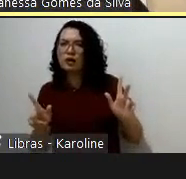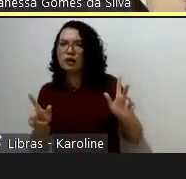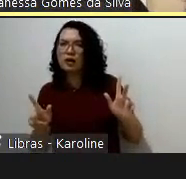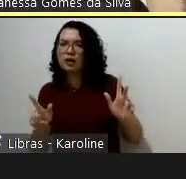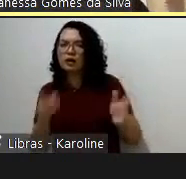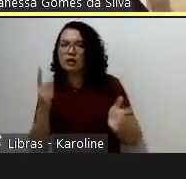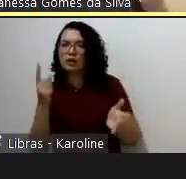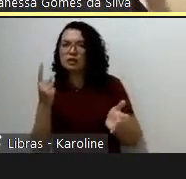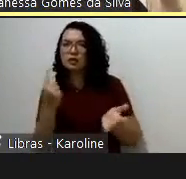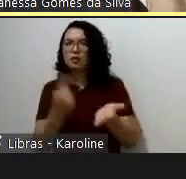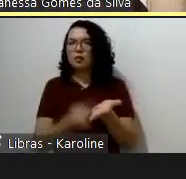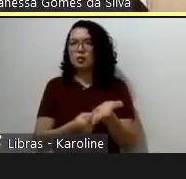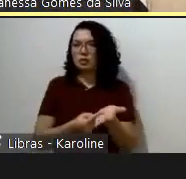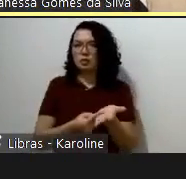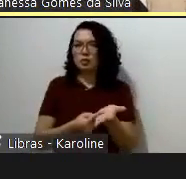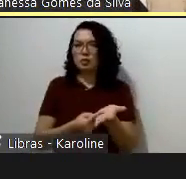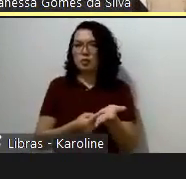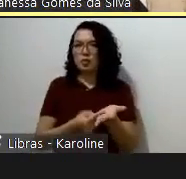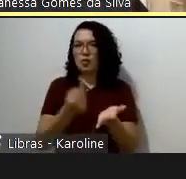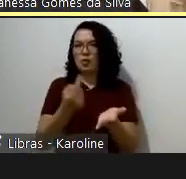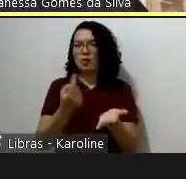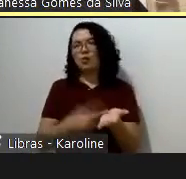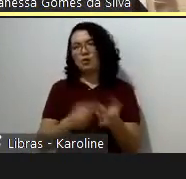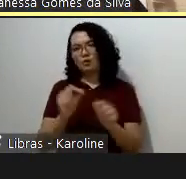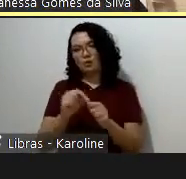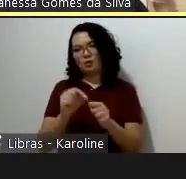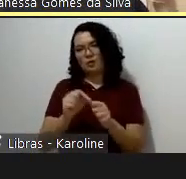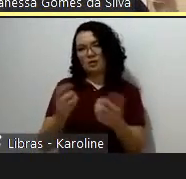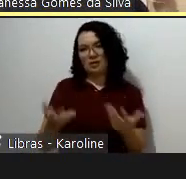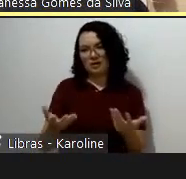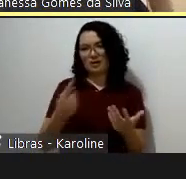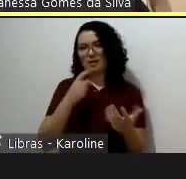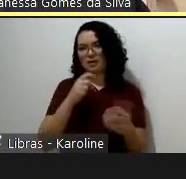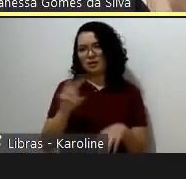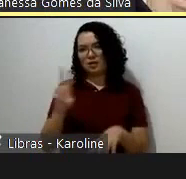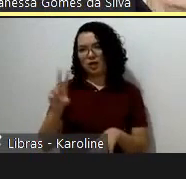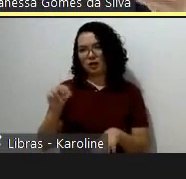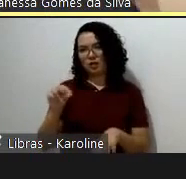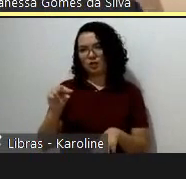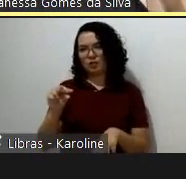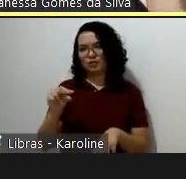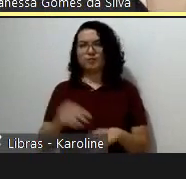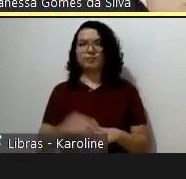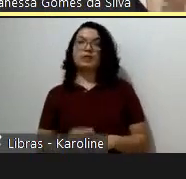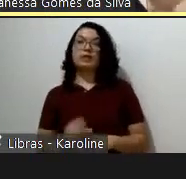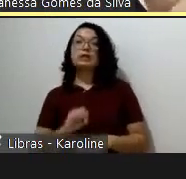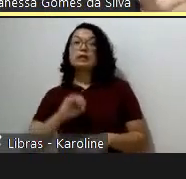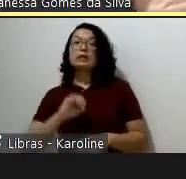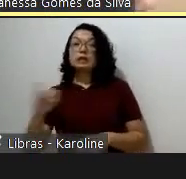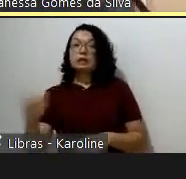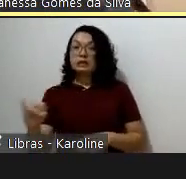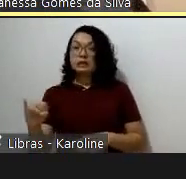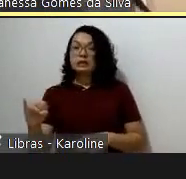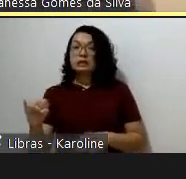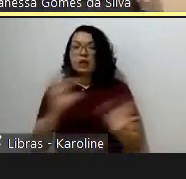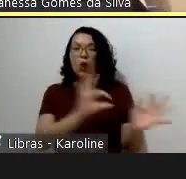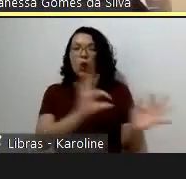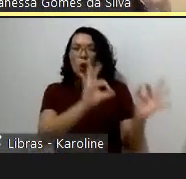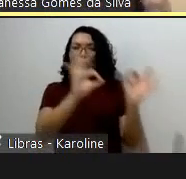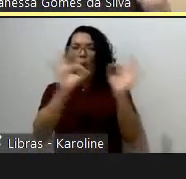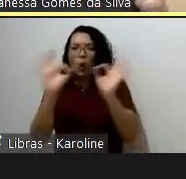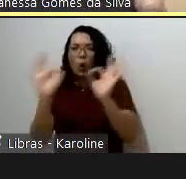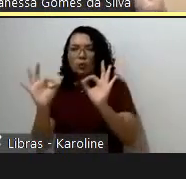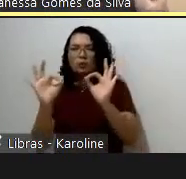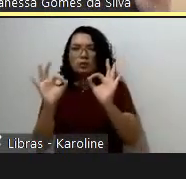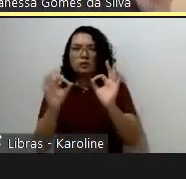eficiência de energia e de uso de recursos. Se a gente olhar retrofitos, acontece a mesma coisa. Nesses três casos de